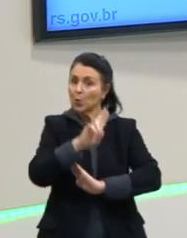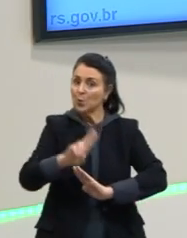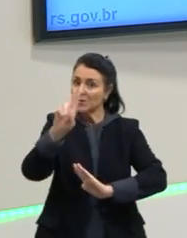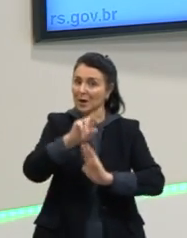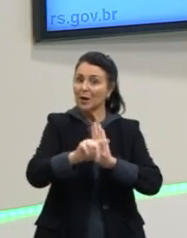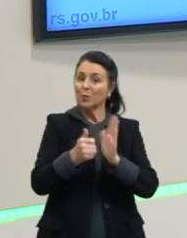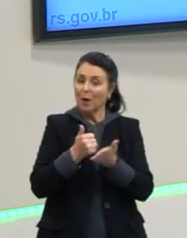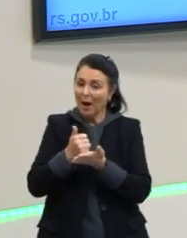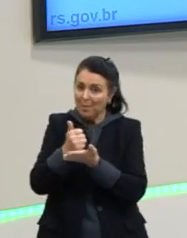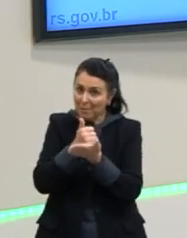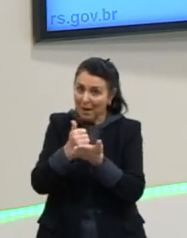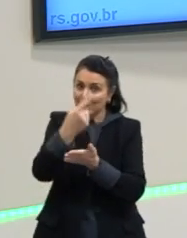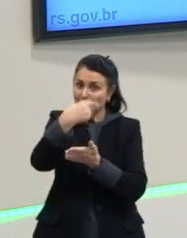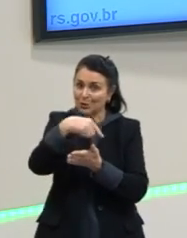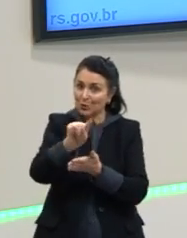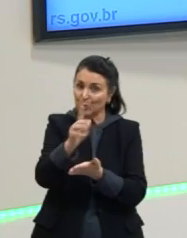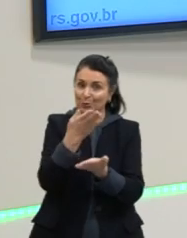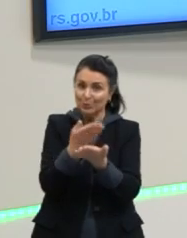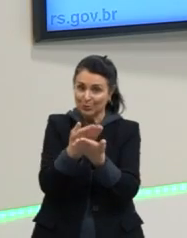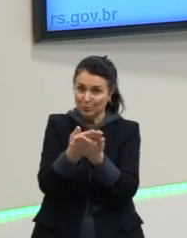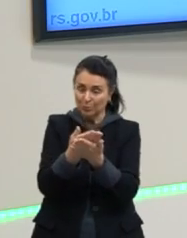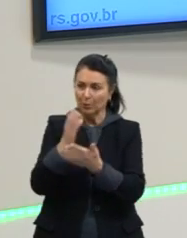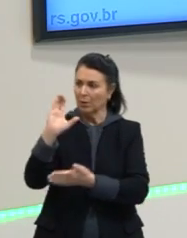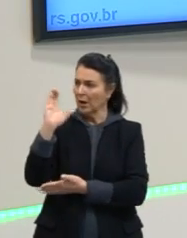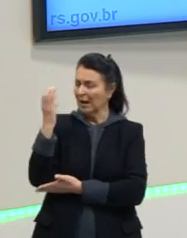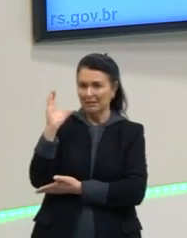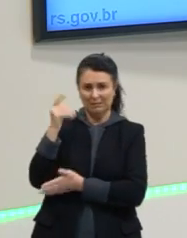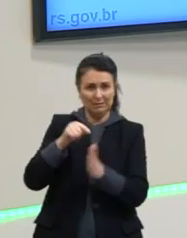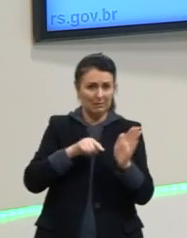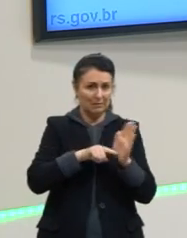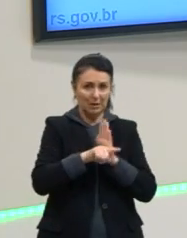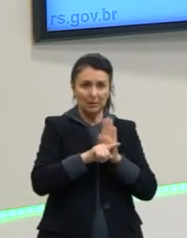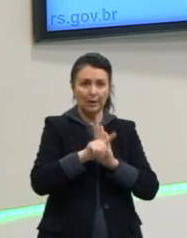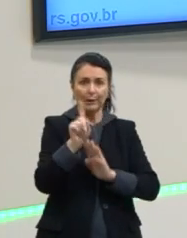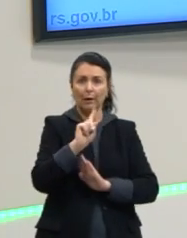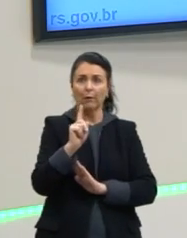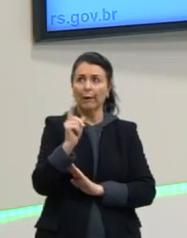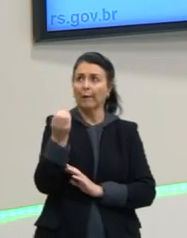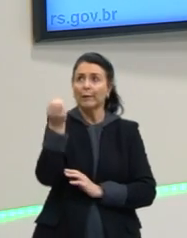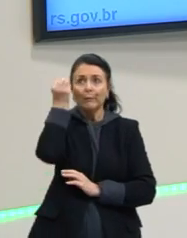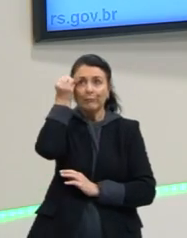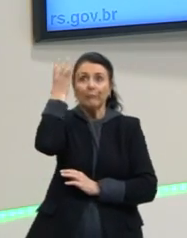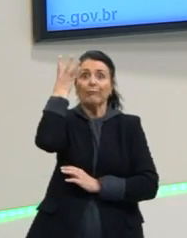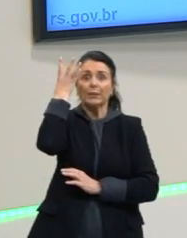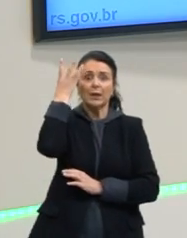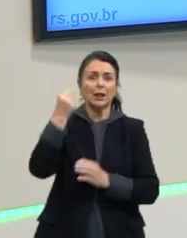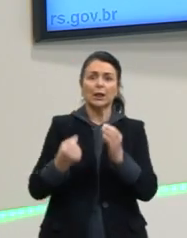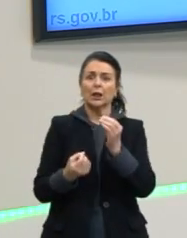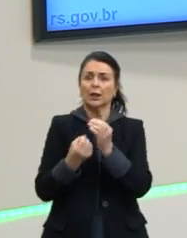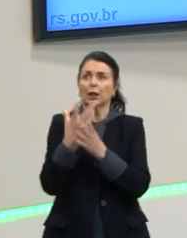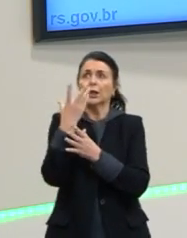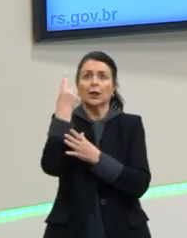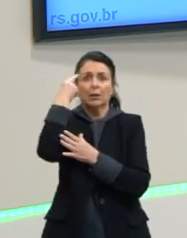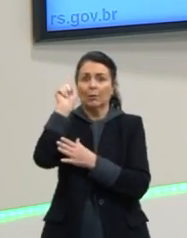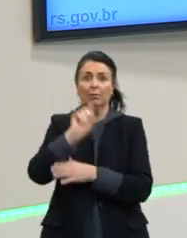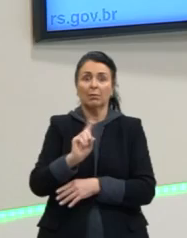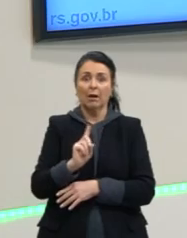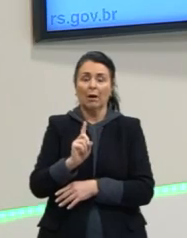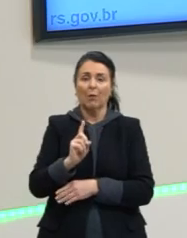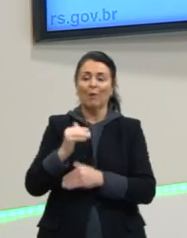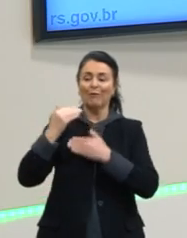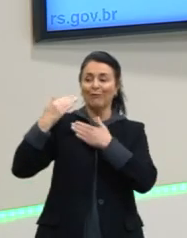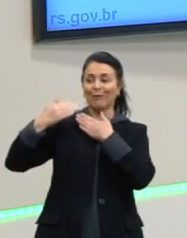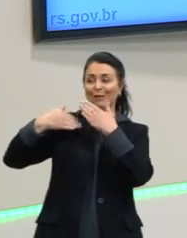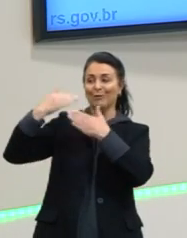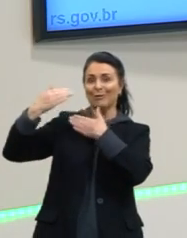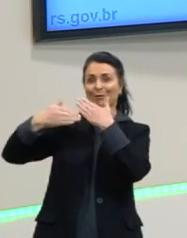Então, sempre é importante a gente pensar que a ciência não é um processo que acendeu uma lâmpada na cabeça, né, da pessoa. Não, ela foi seguindo,